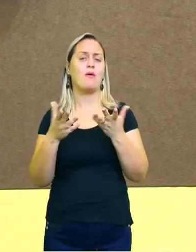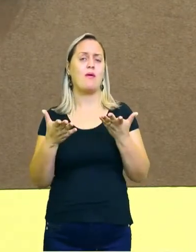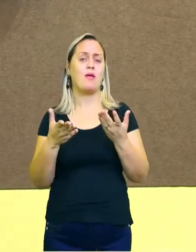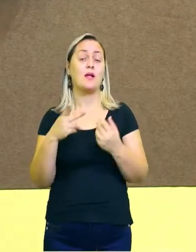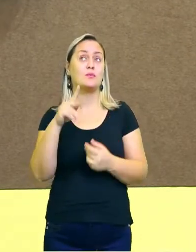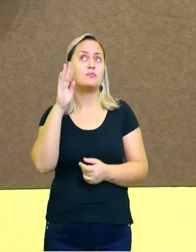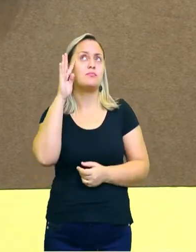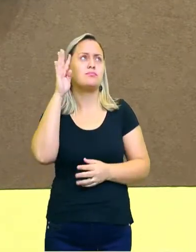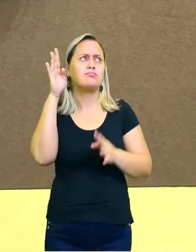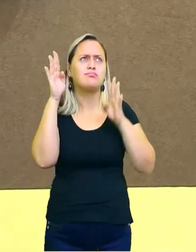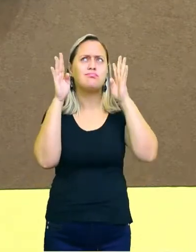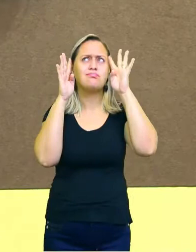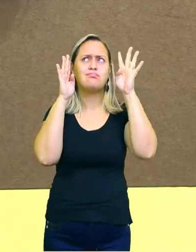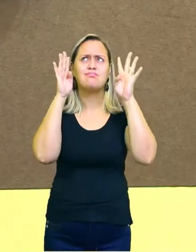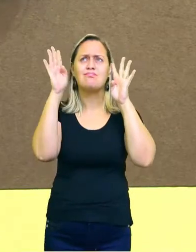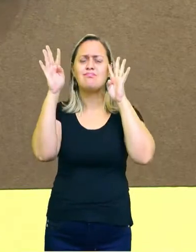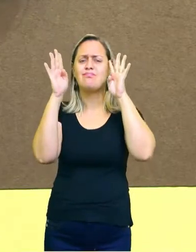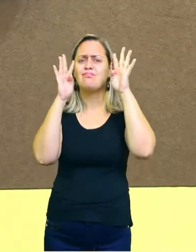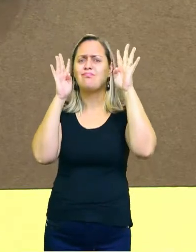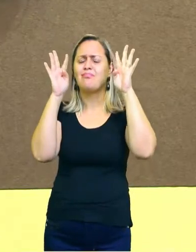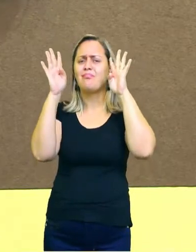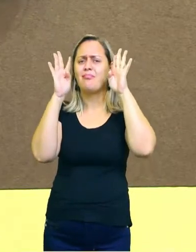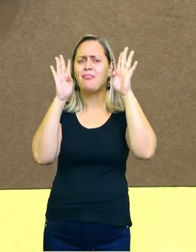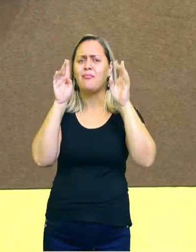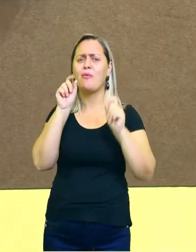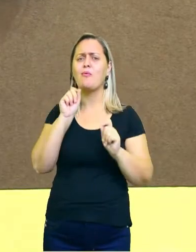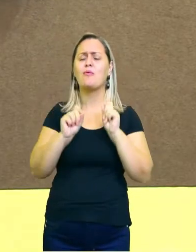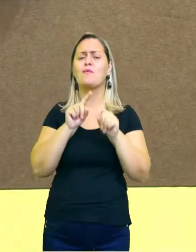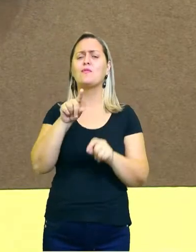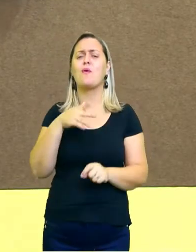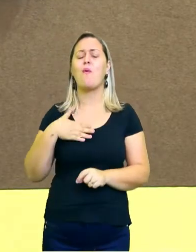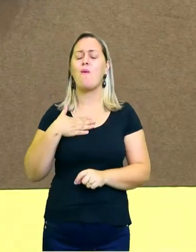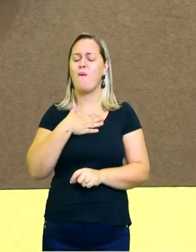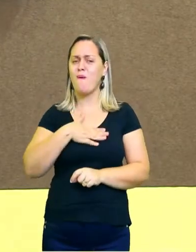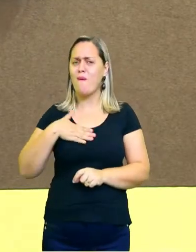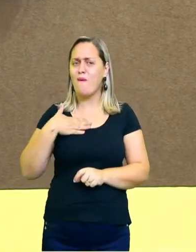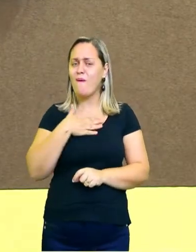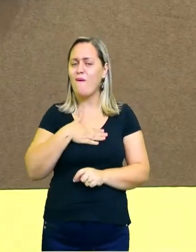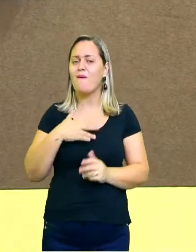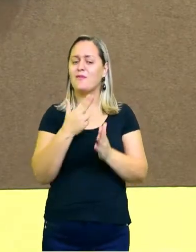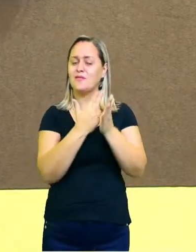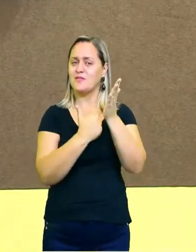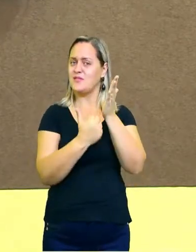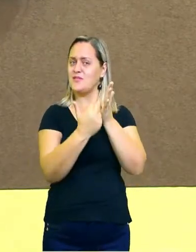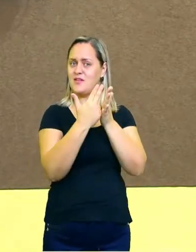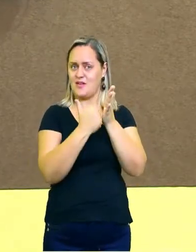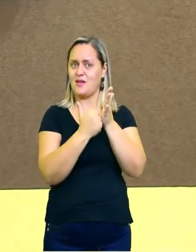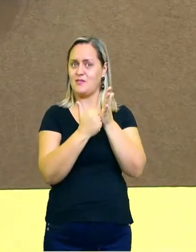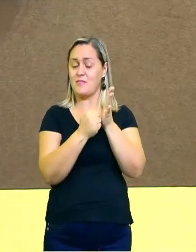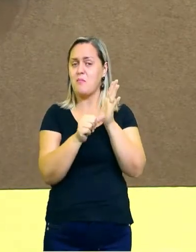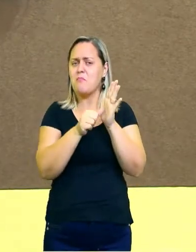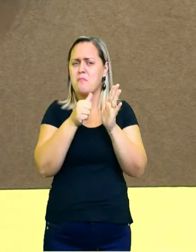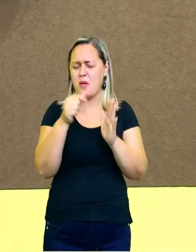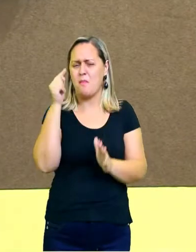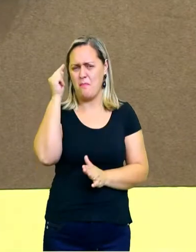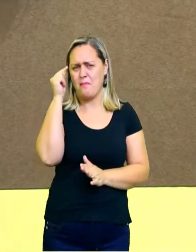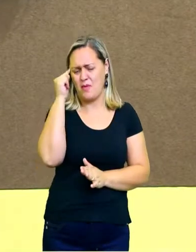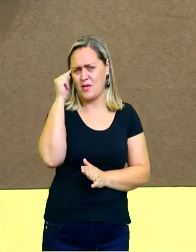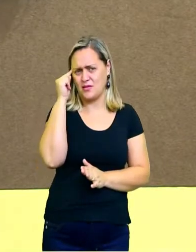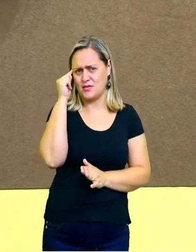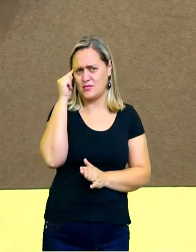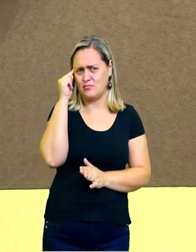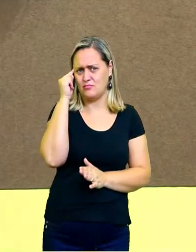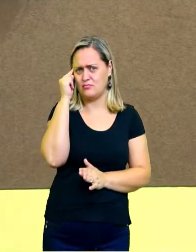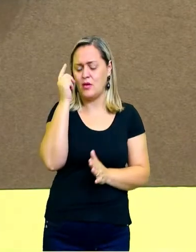sua cabeça, aquilo que você gosta de desenhar, e pode ser qualquer coisa. O desenho é livre.